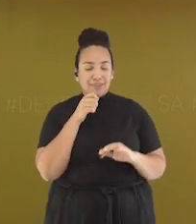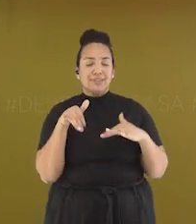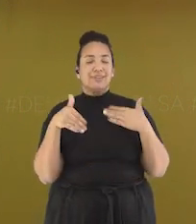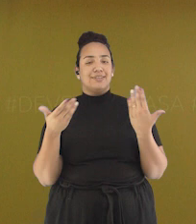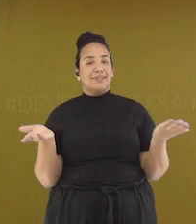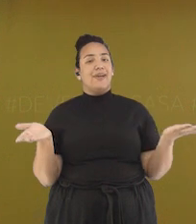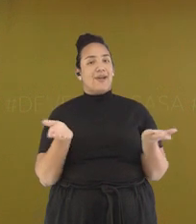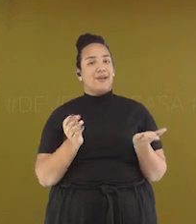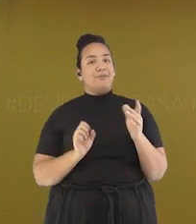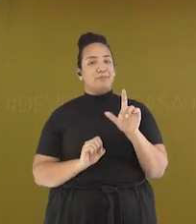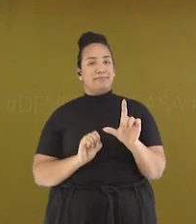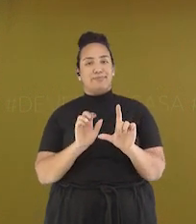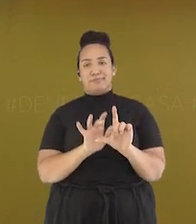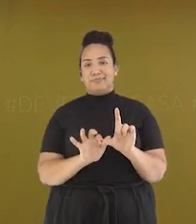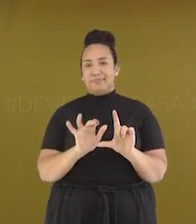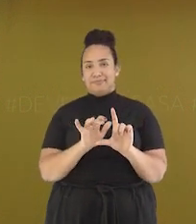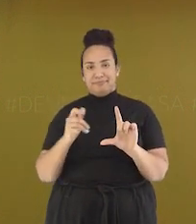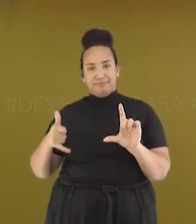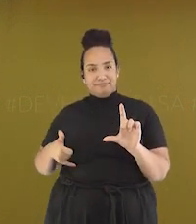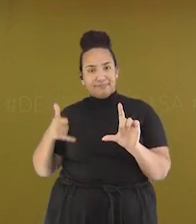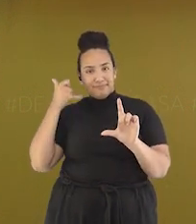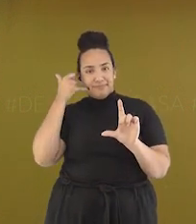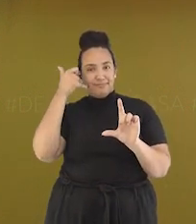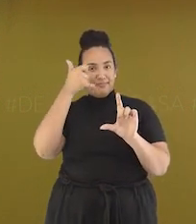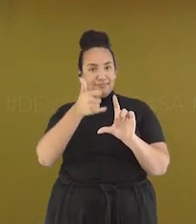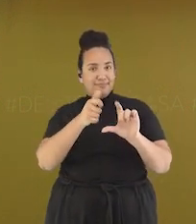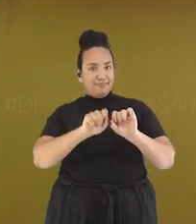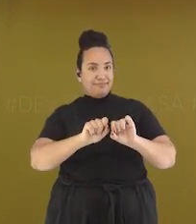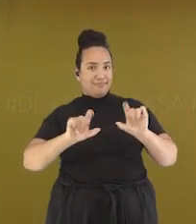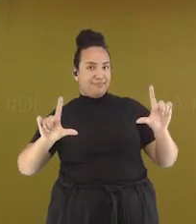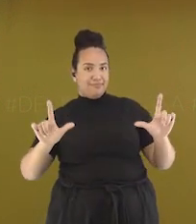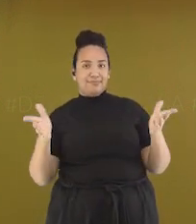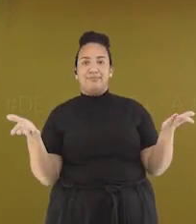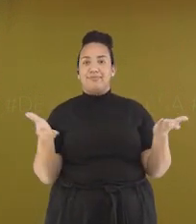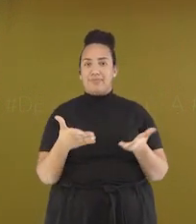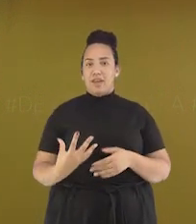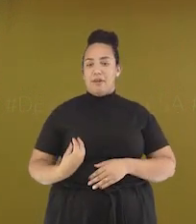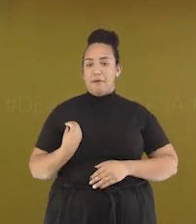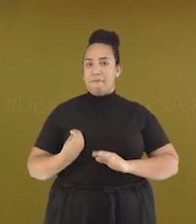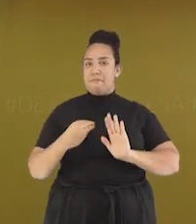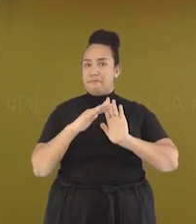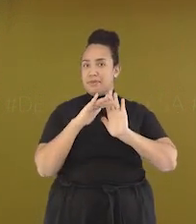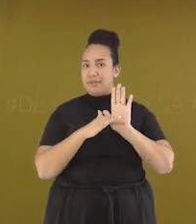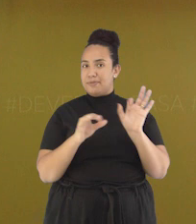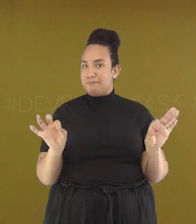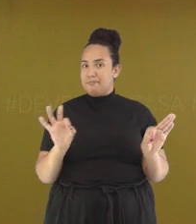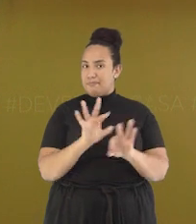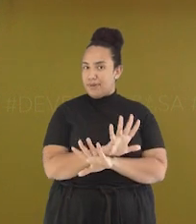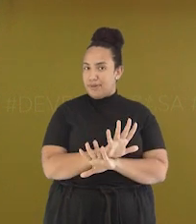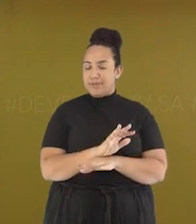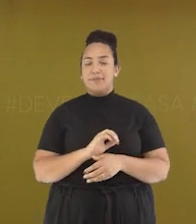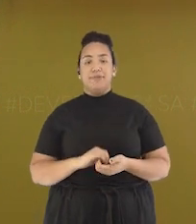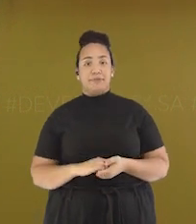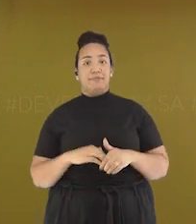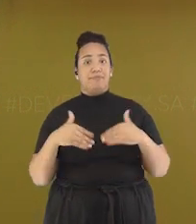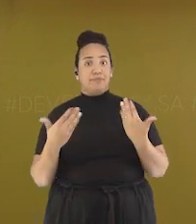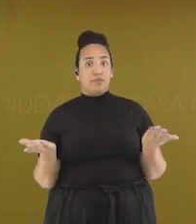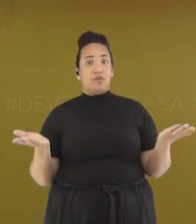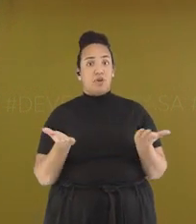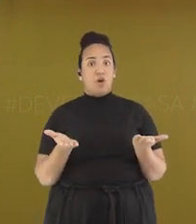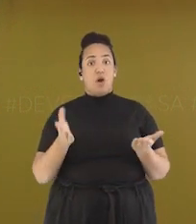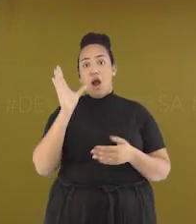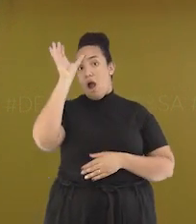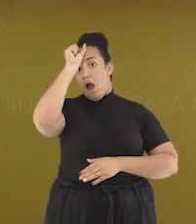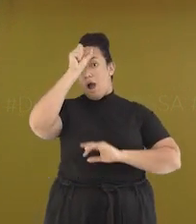só apontar a câmera do seu celular Para o QR Code que aparece aí na TV E marque a sua Agora vamos ver o que